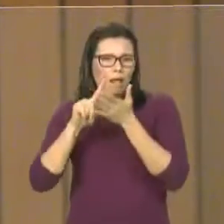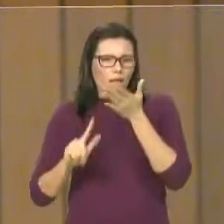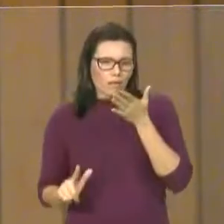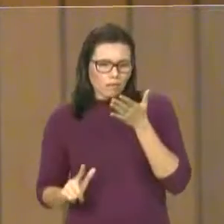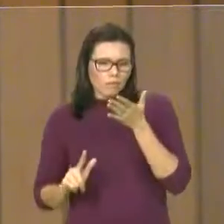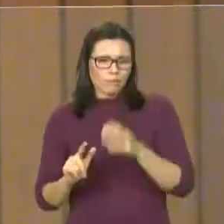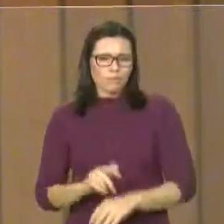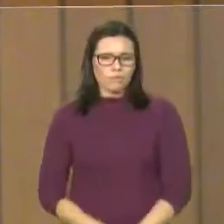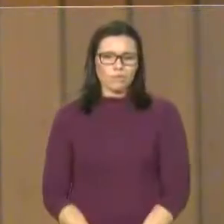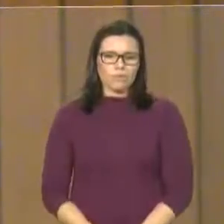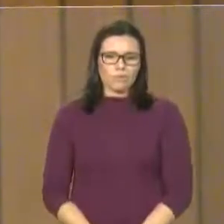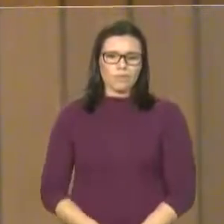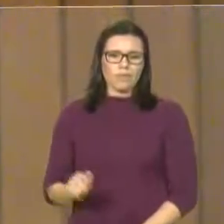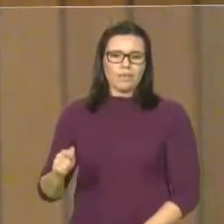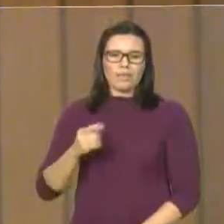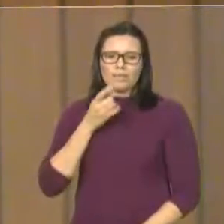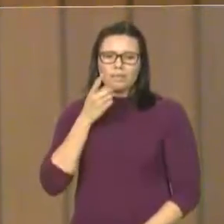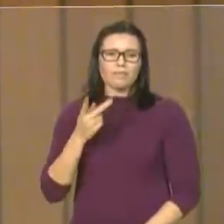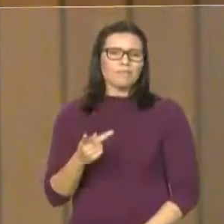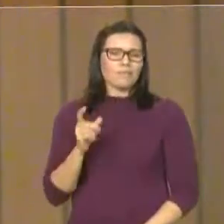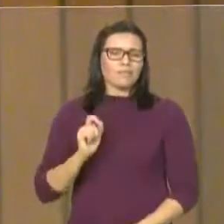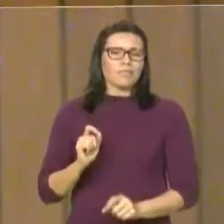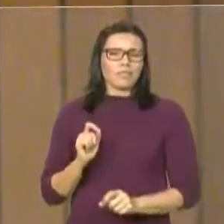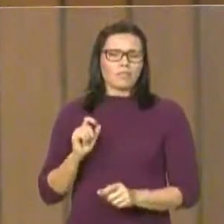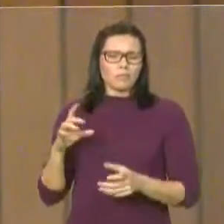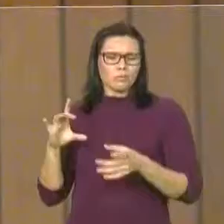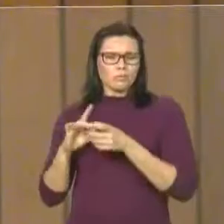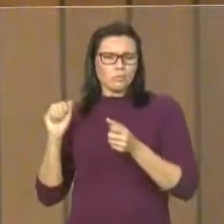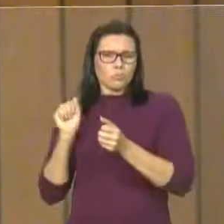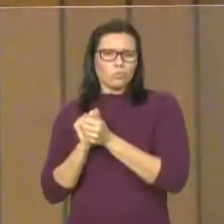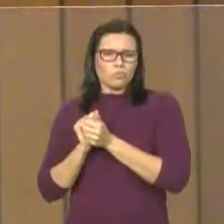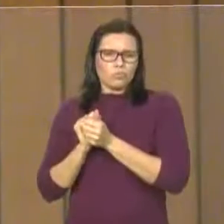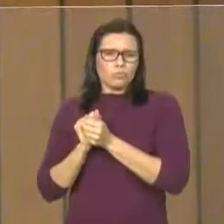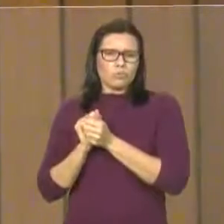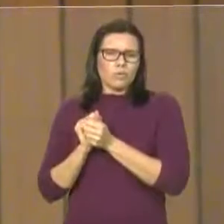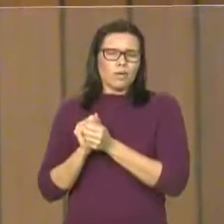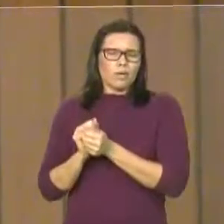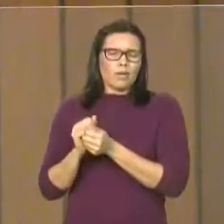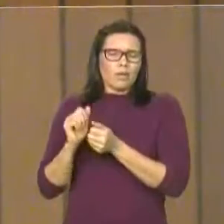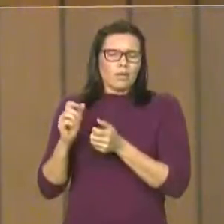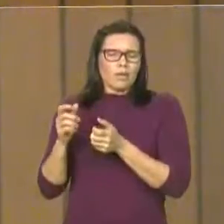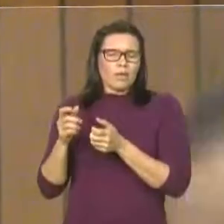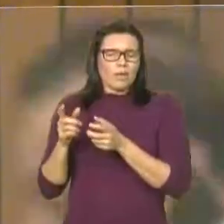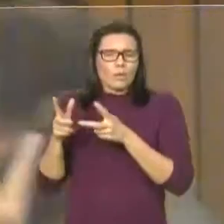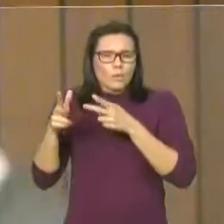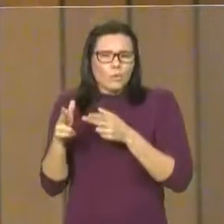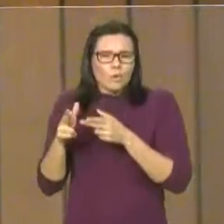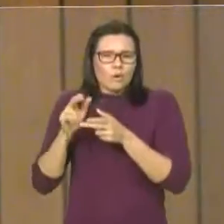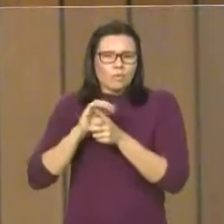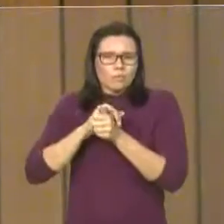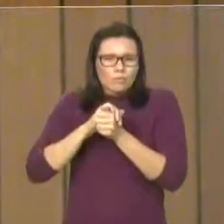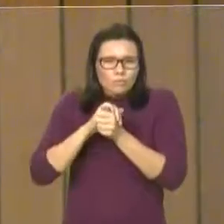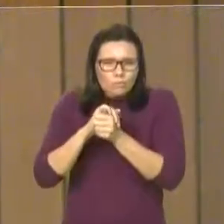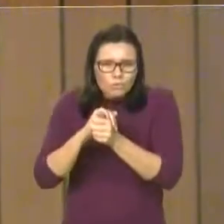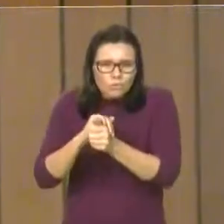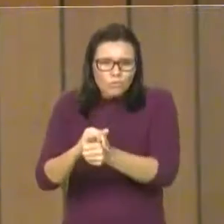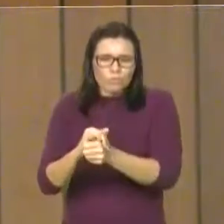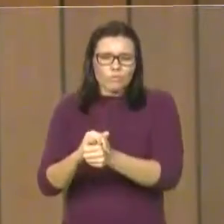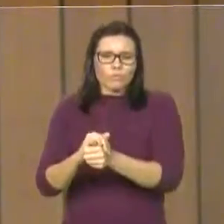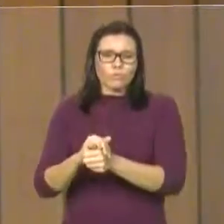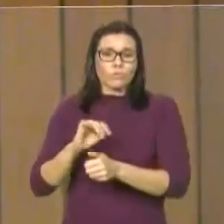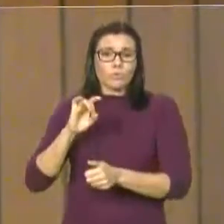o jabuti, só larga quando trovejar. E a gente fica imensamente feliz pela presença do nosso presidente da Academia